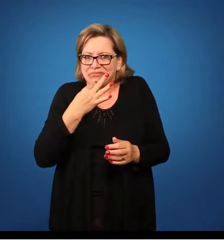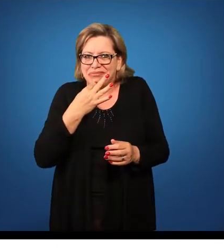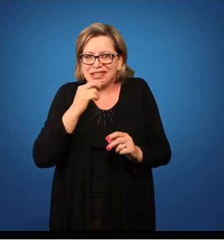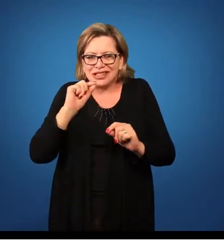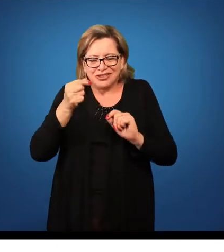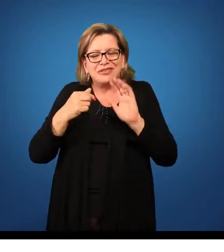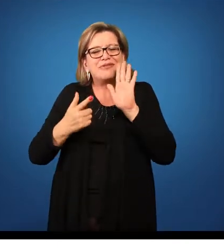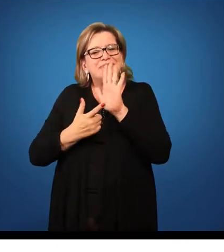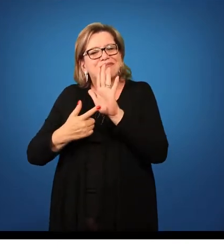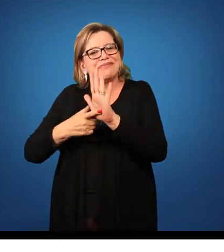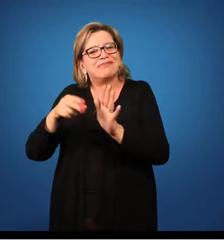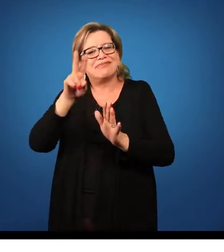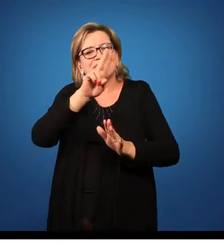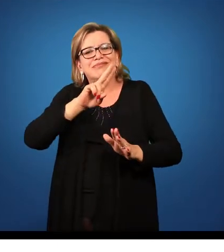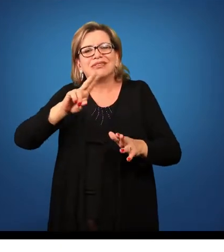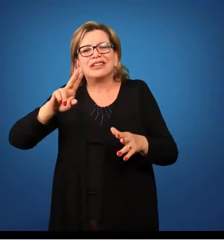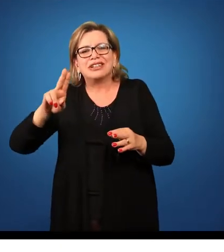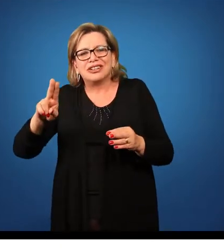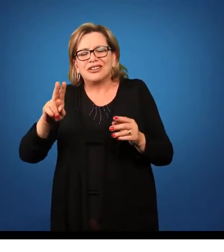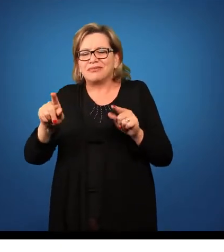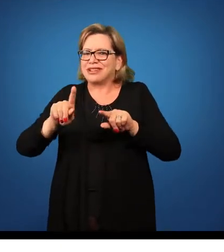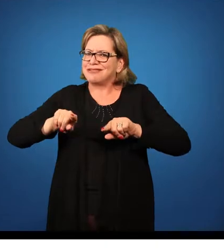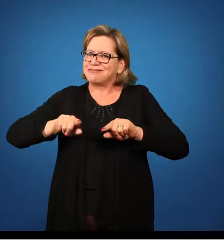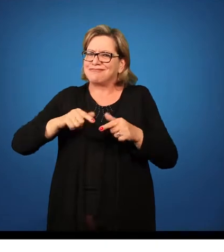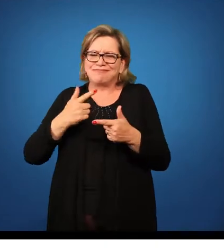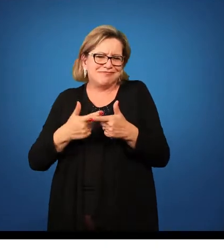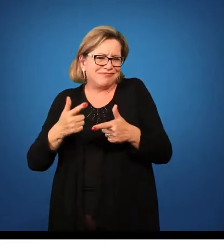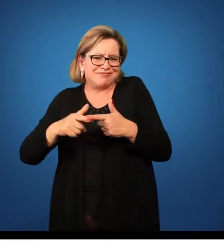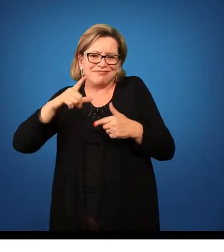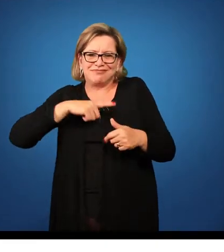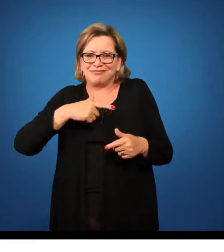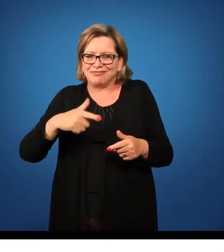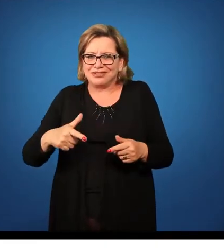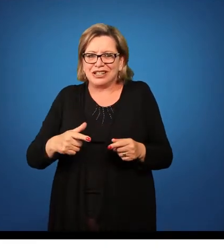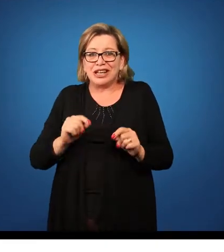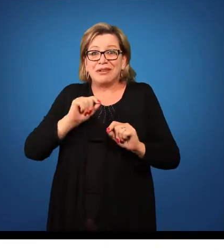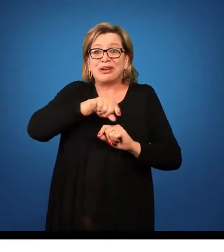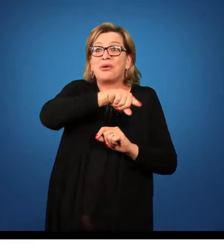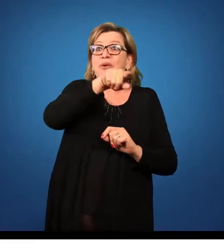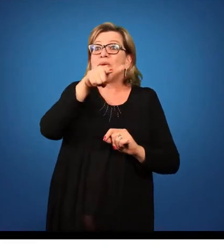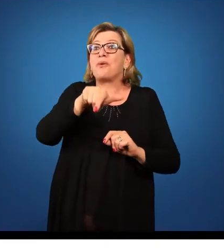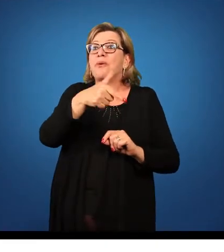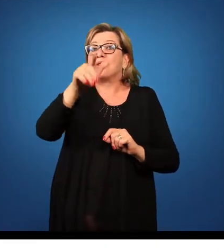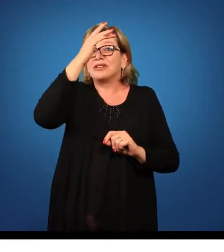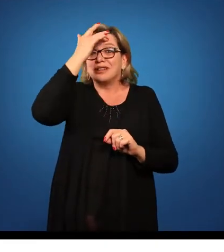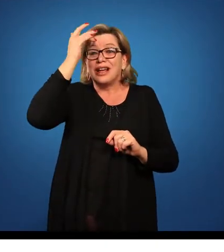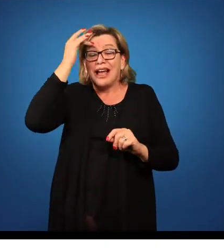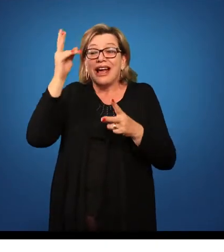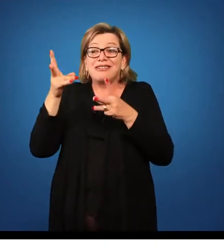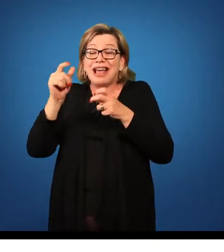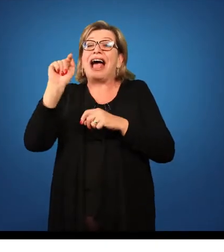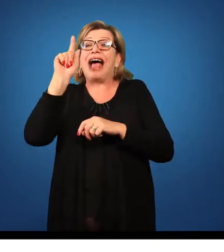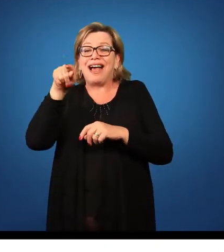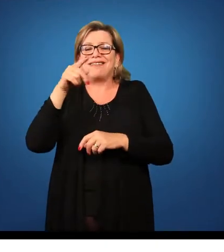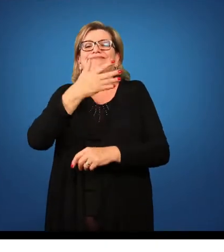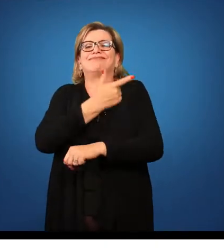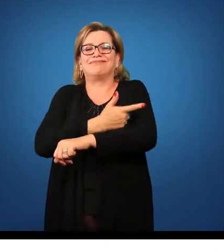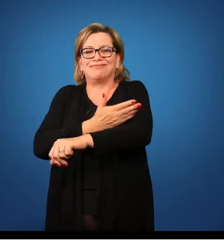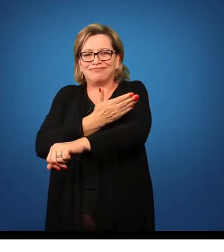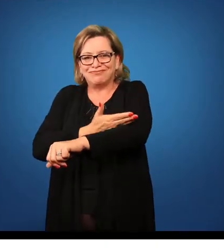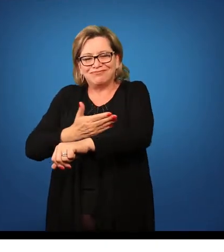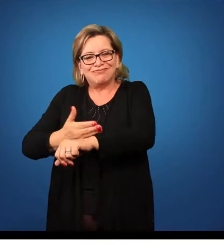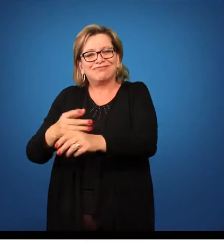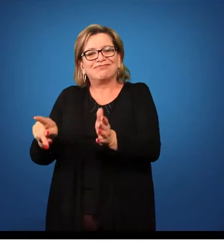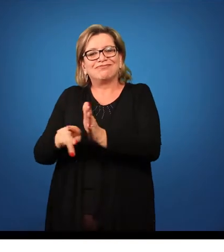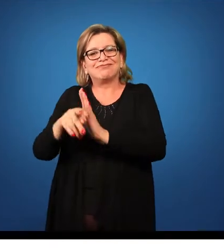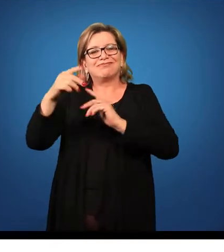identifique-se nesse momento para não causar problema. Então para eles terem noção que você é um estagiário do curso de ciências biológicas,